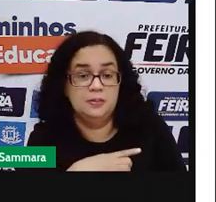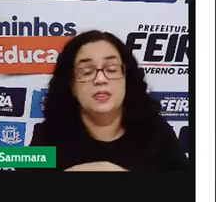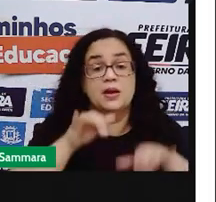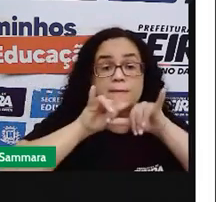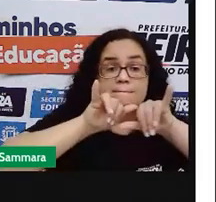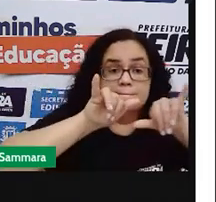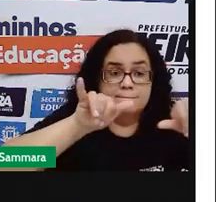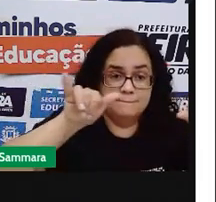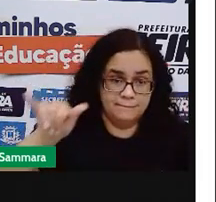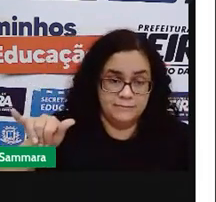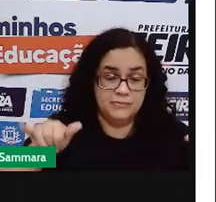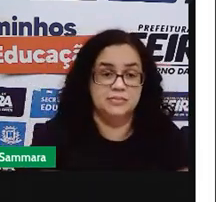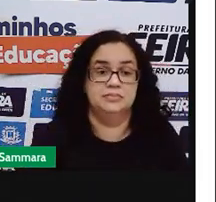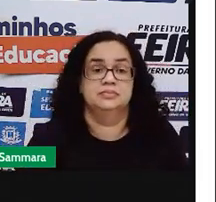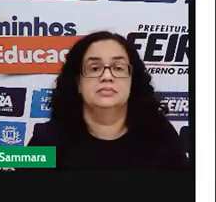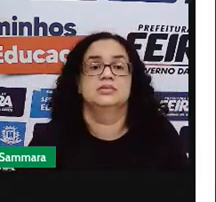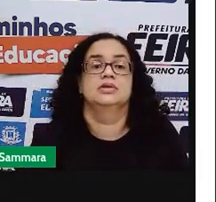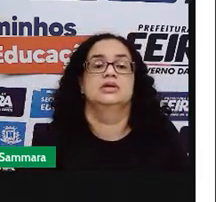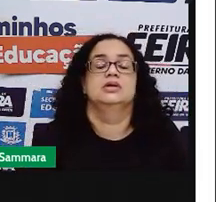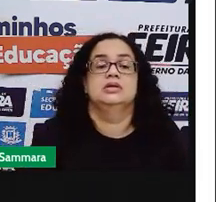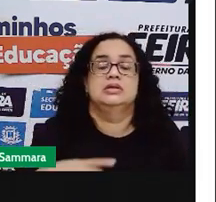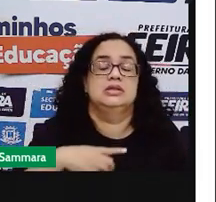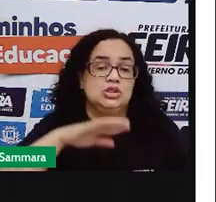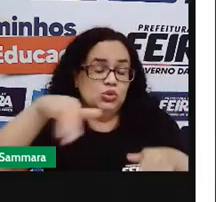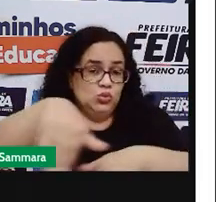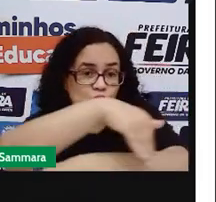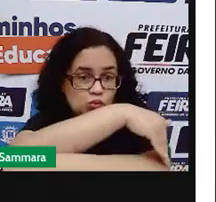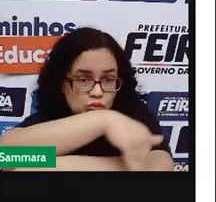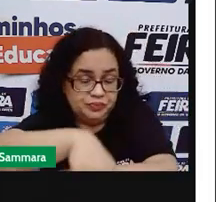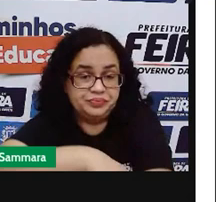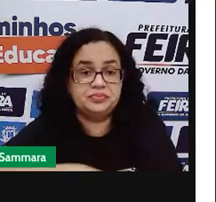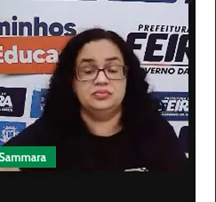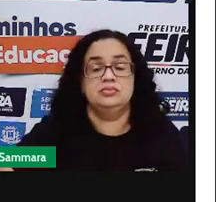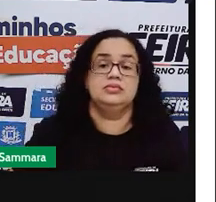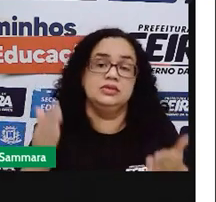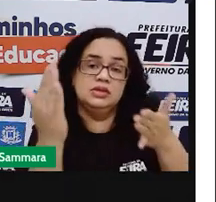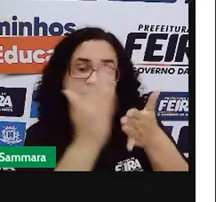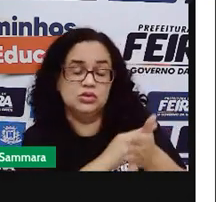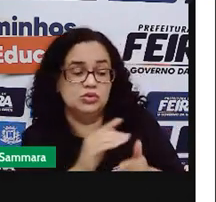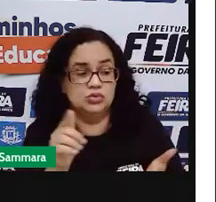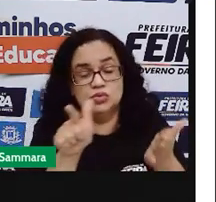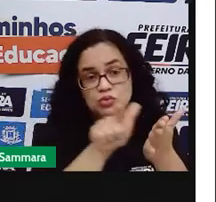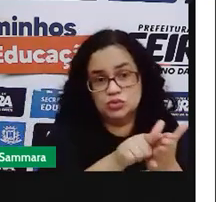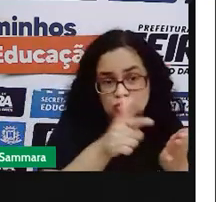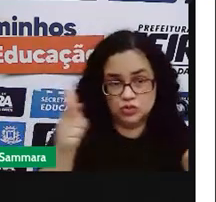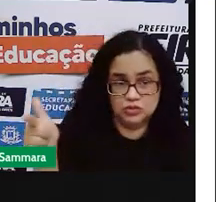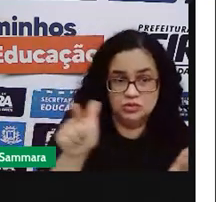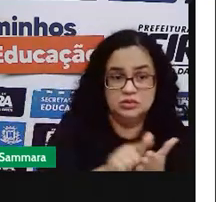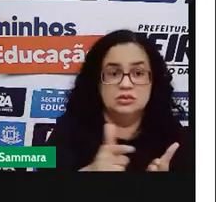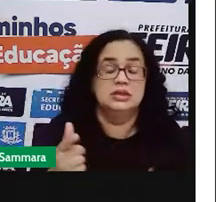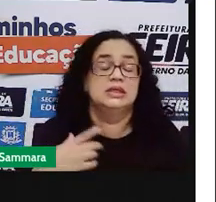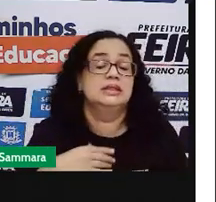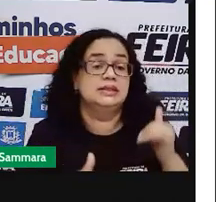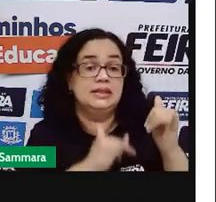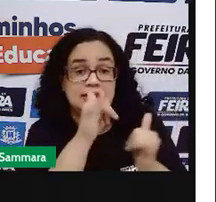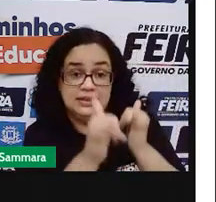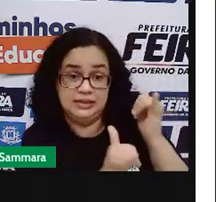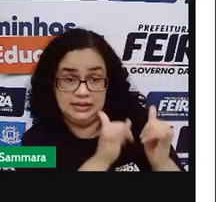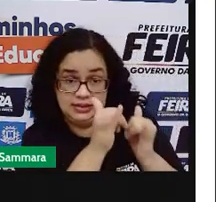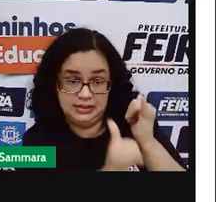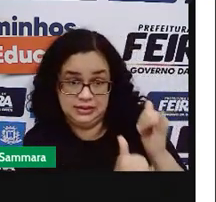publicidades. Estampadas nas ruas, nas revistas, nos jornais, na internet,